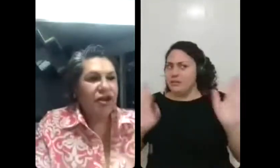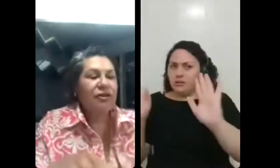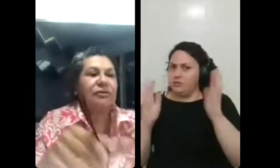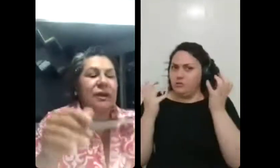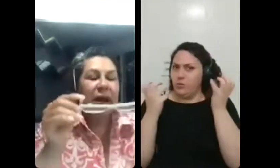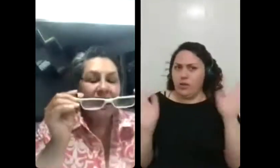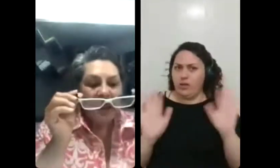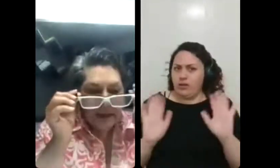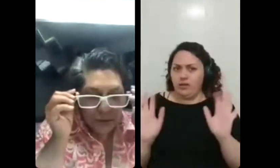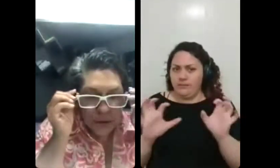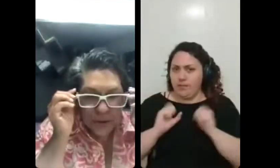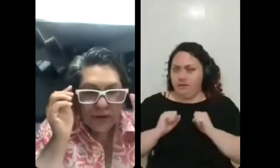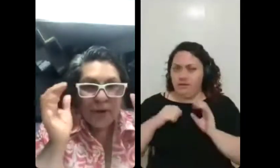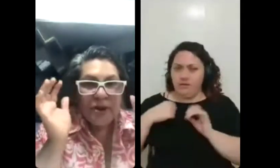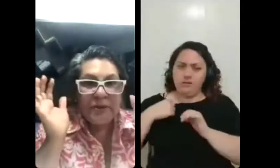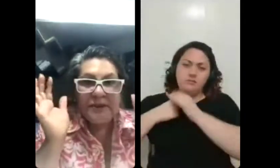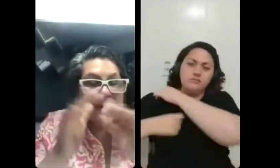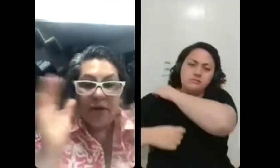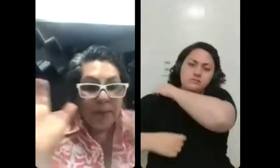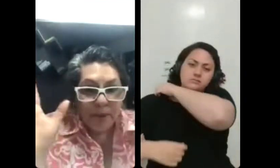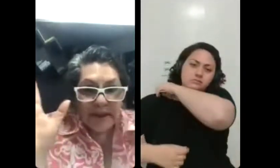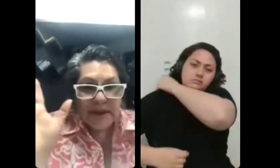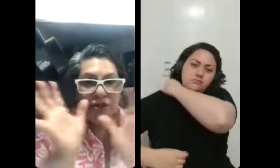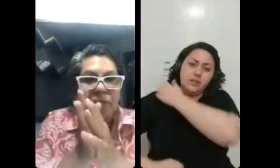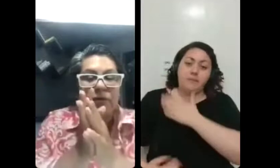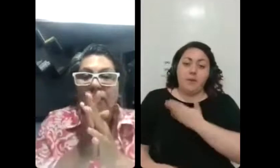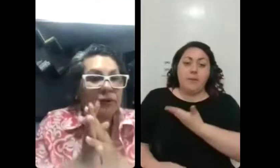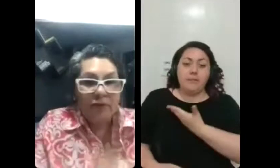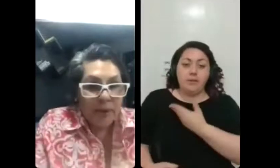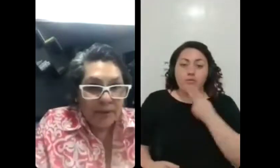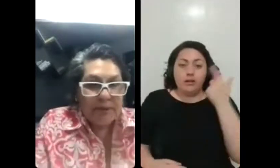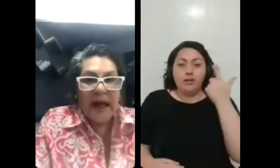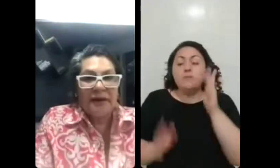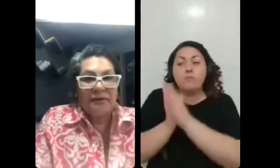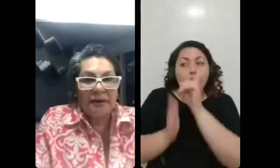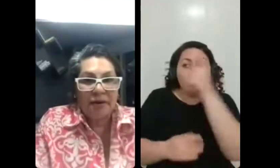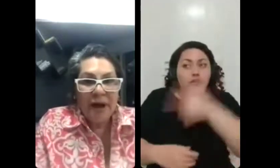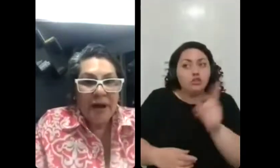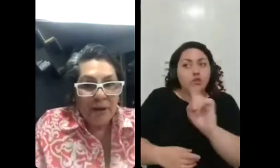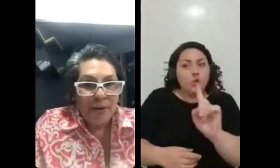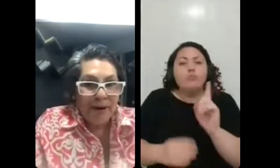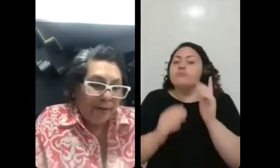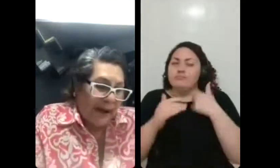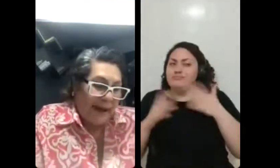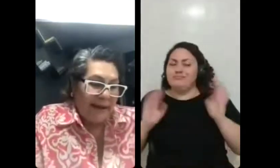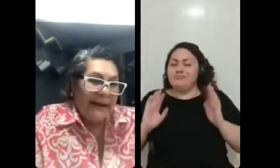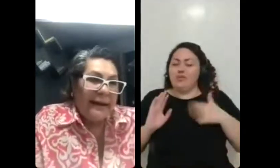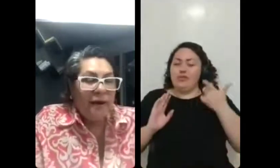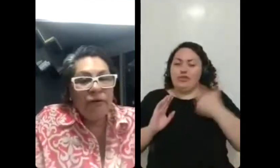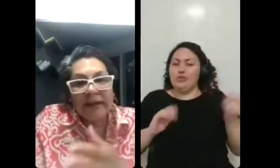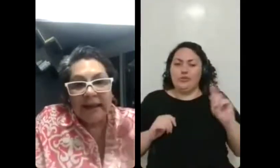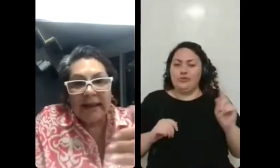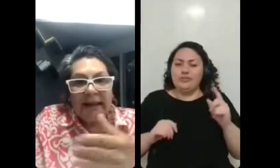nada disso, né? Eu só ouço dos meus amigos assim, não apronta essa de novo, e eu não vou aprontar. Eu quero,